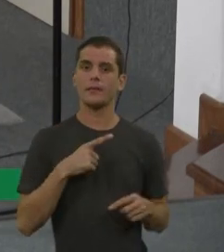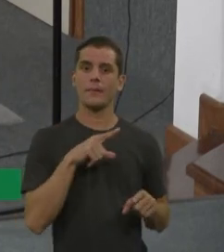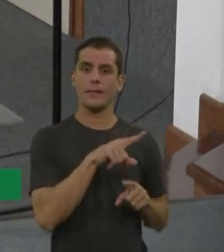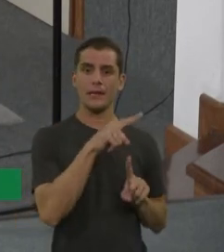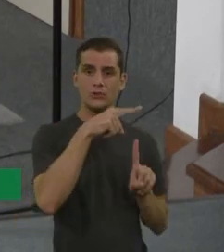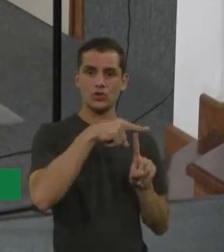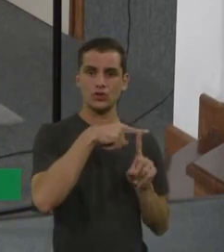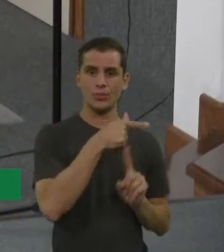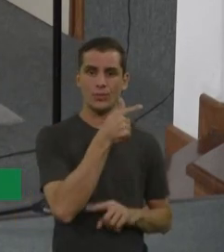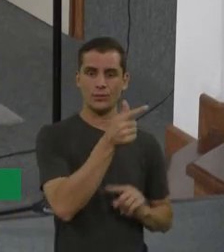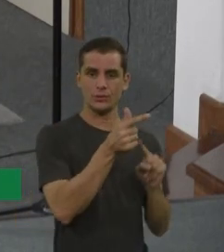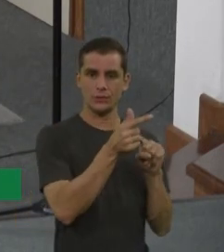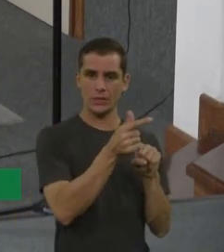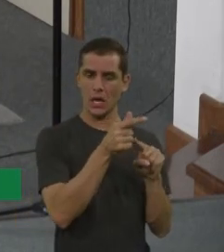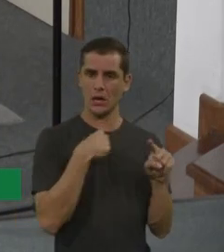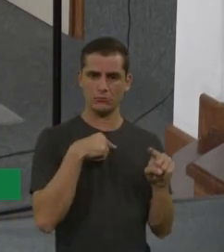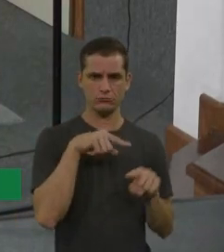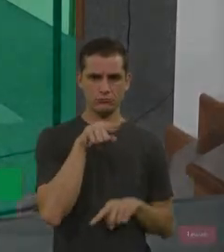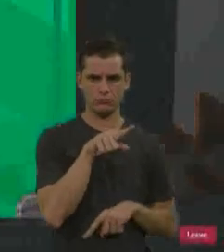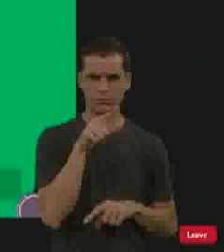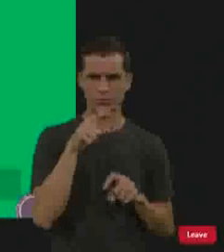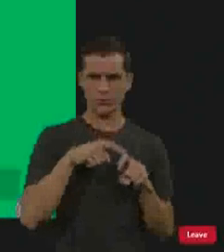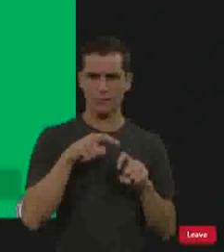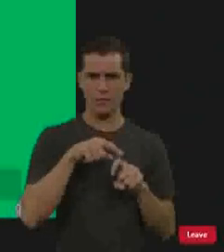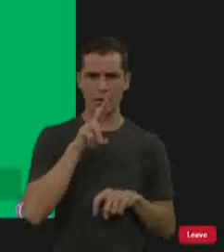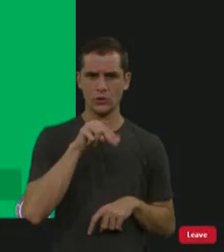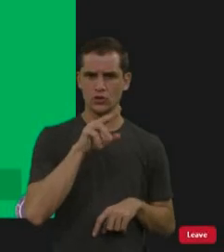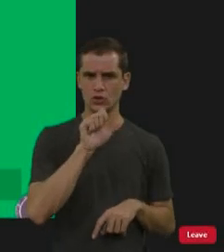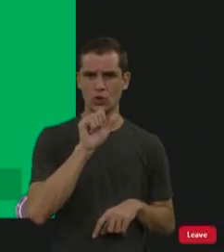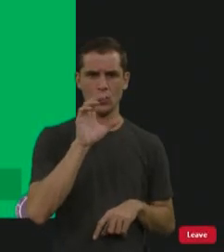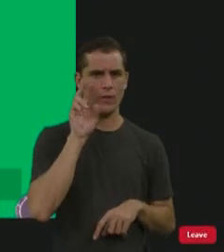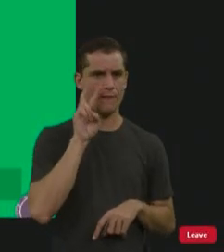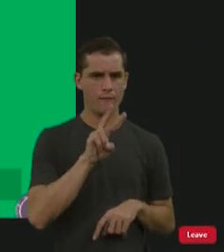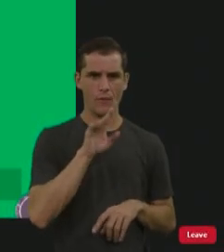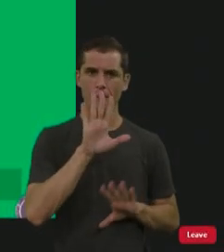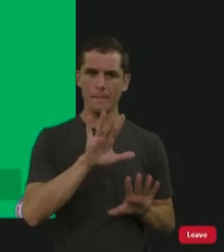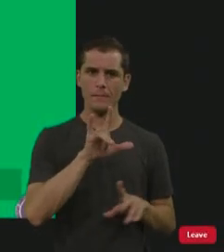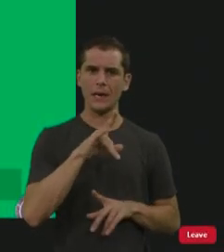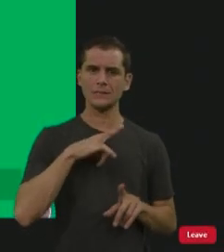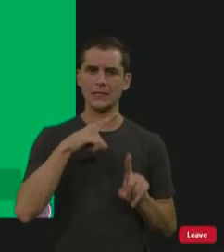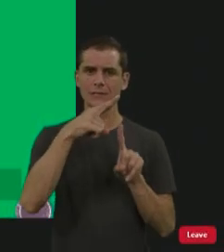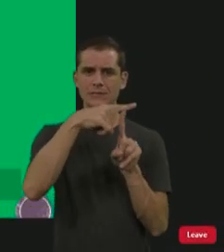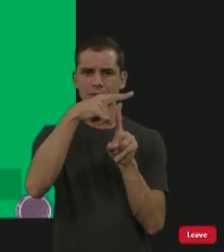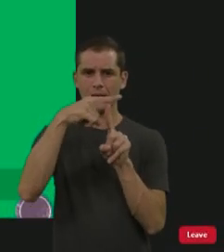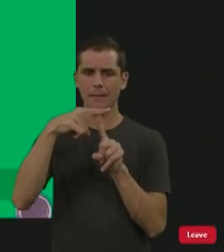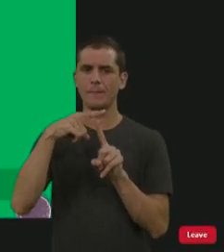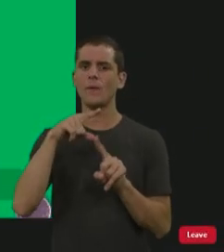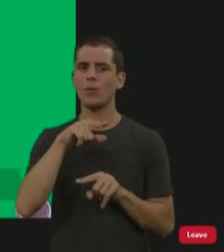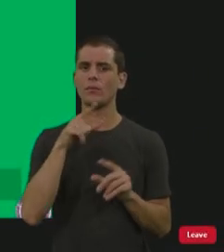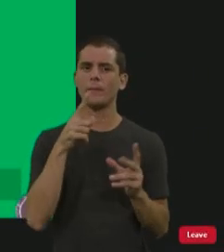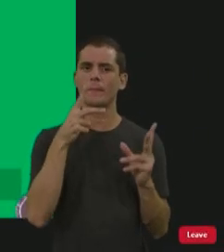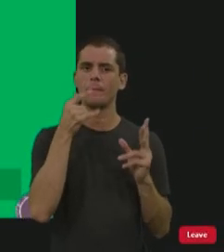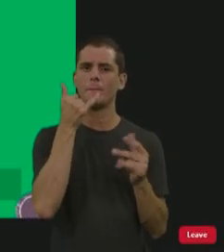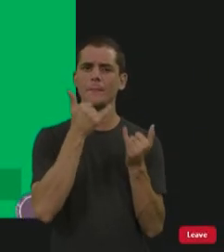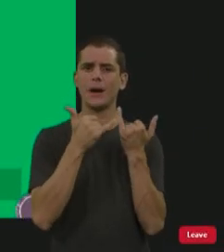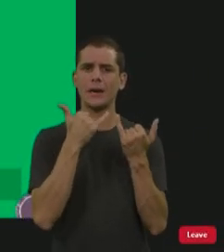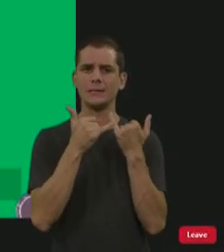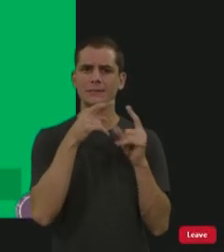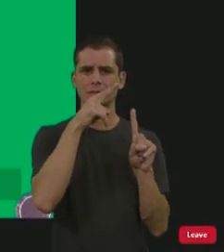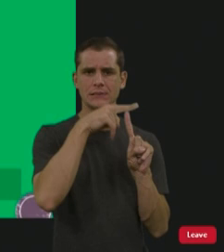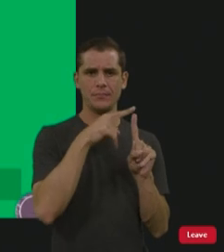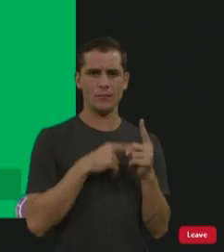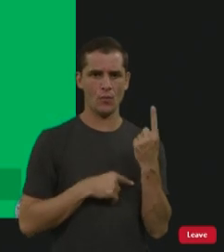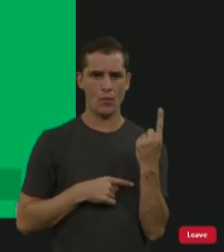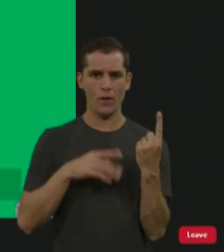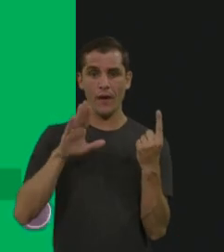ela lembra em alguns casos bastante a tipo 1, né? E às vezes os bebês nascem com esse edema muito importante, né?